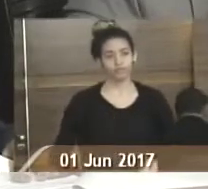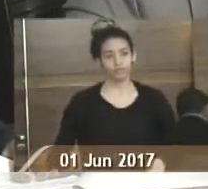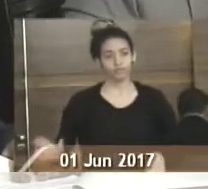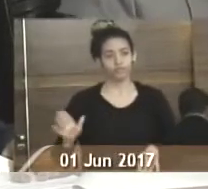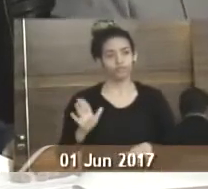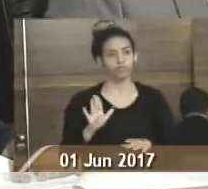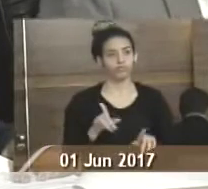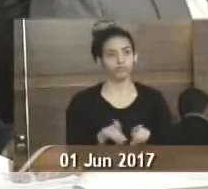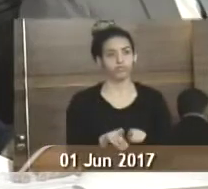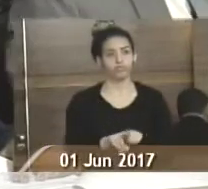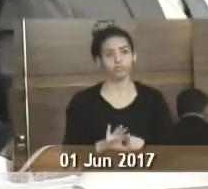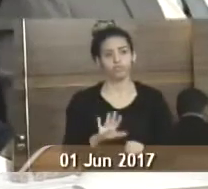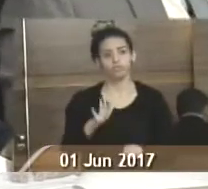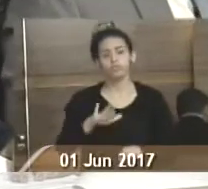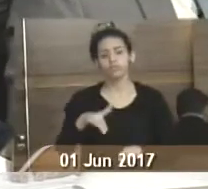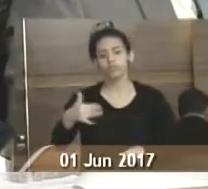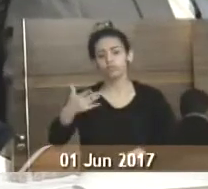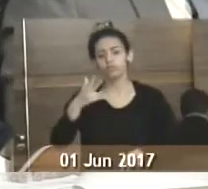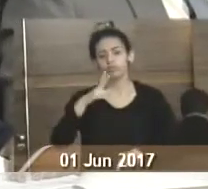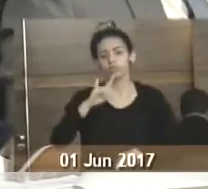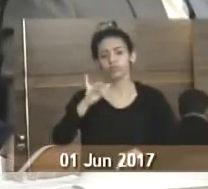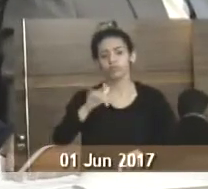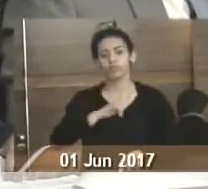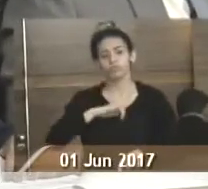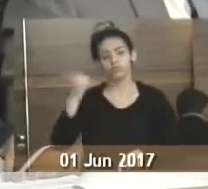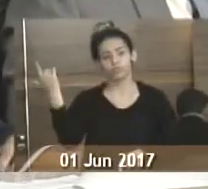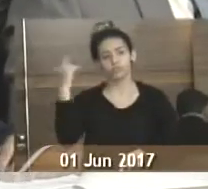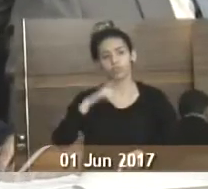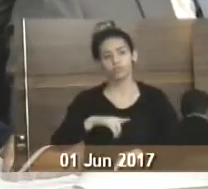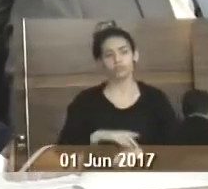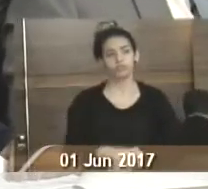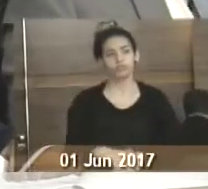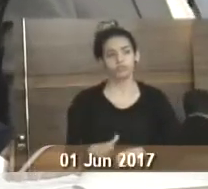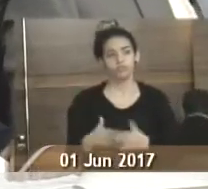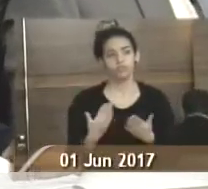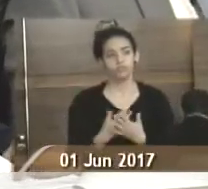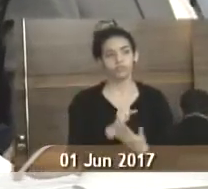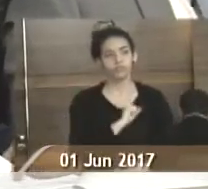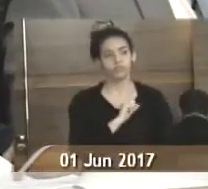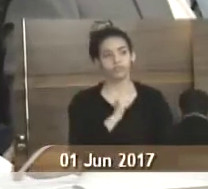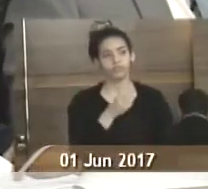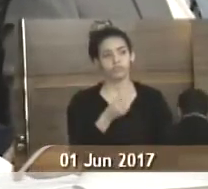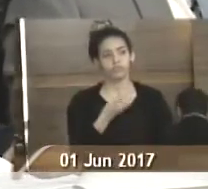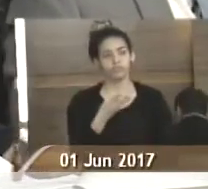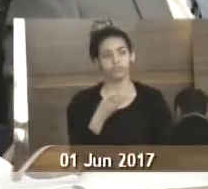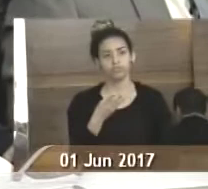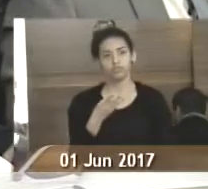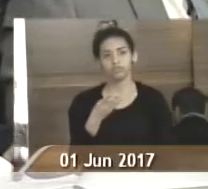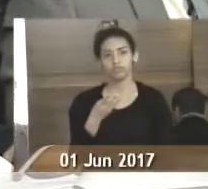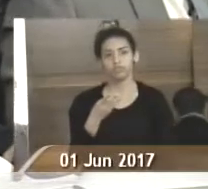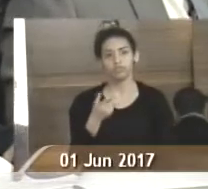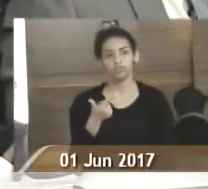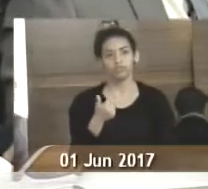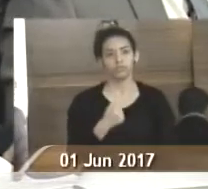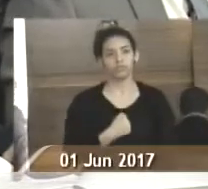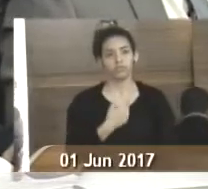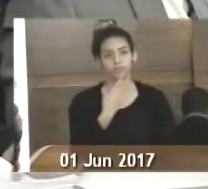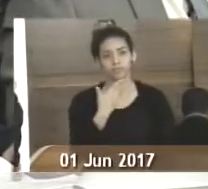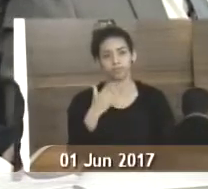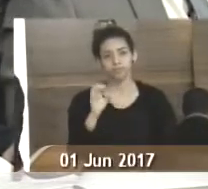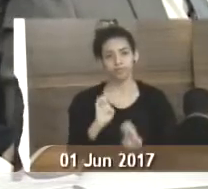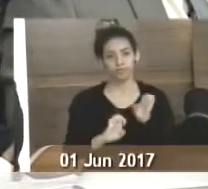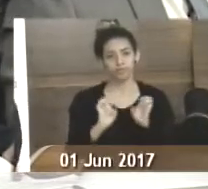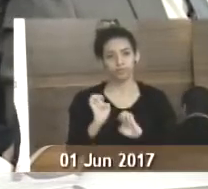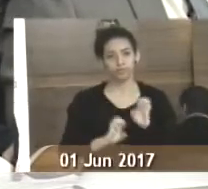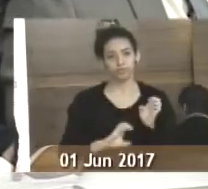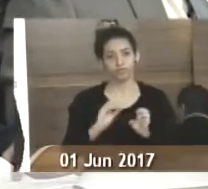informações sobre a previsão de reposição dos mesmos na farmácia. Requerimento 632, de 2017. Solicitando à Empresa